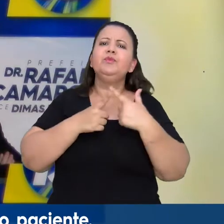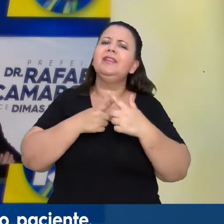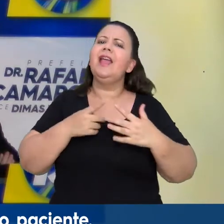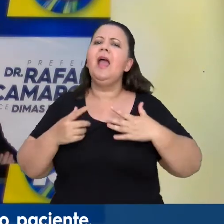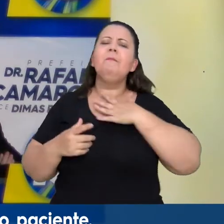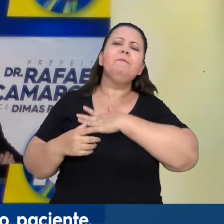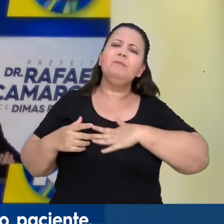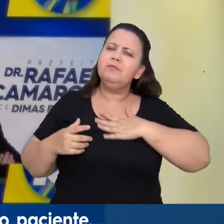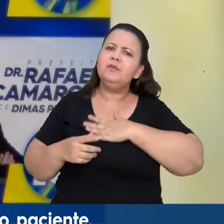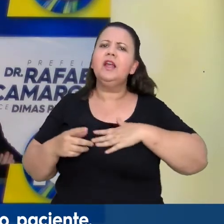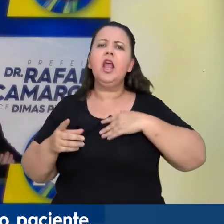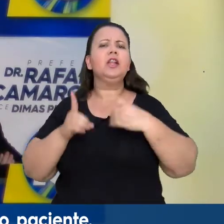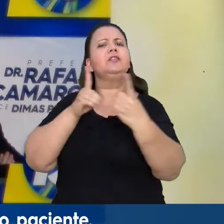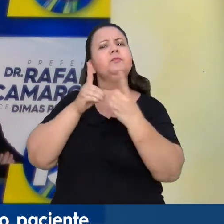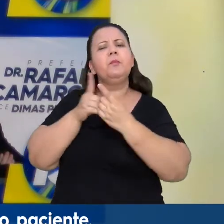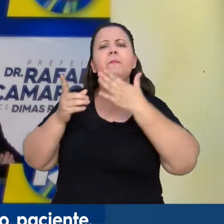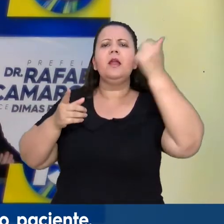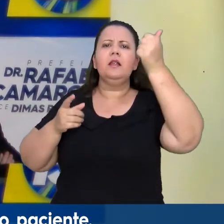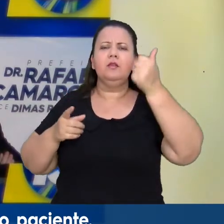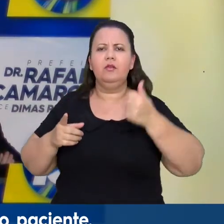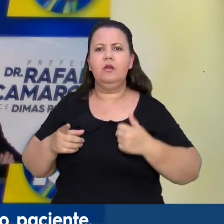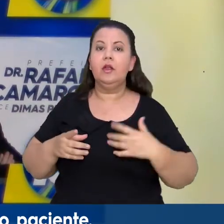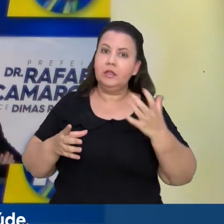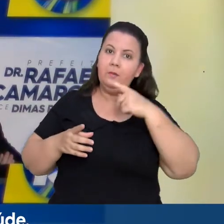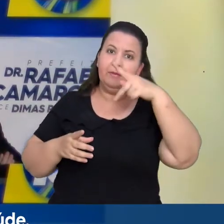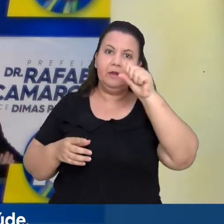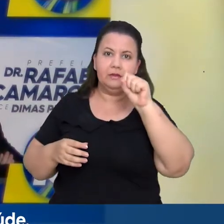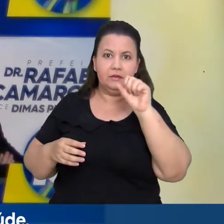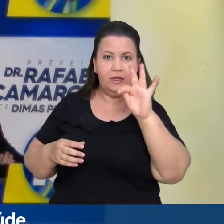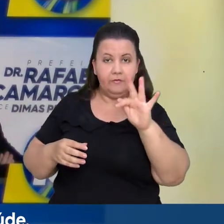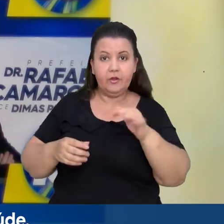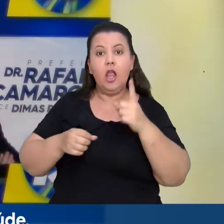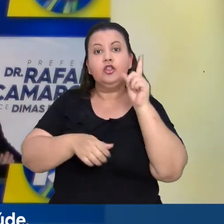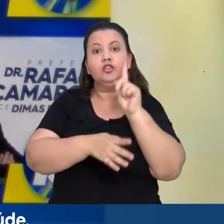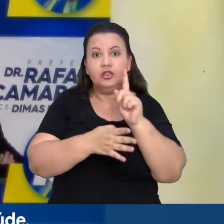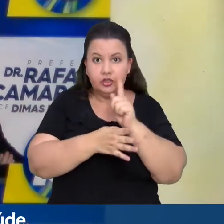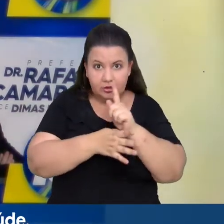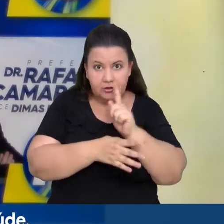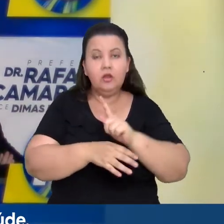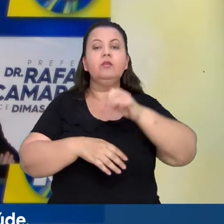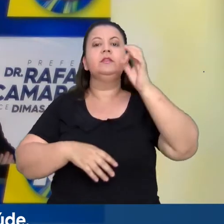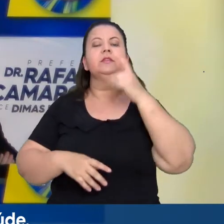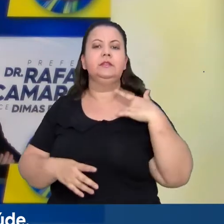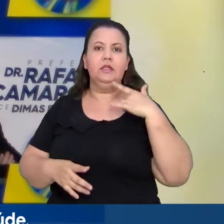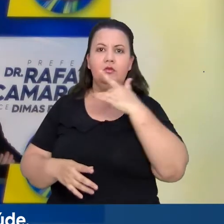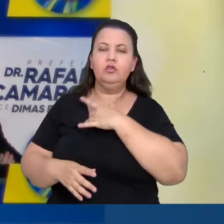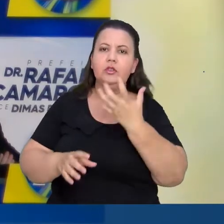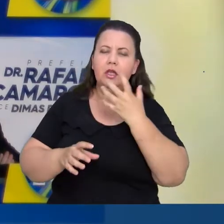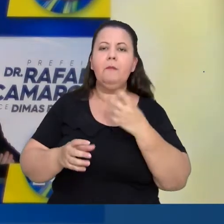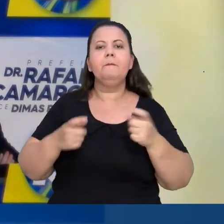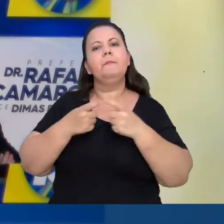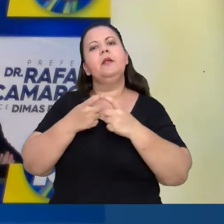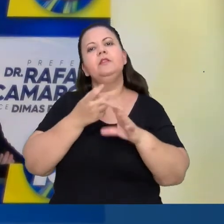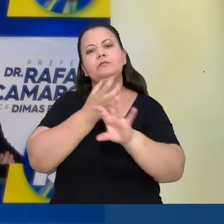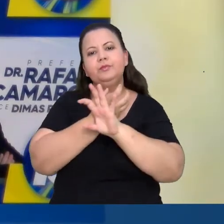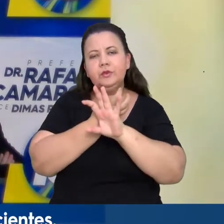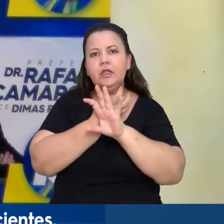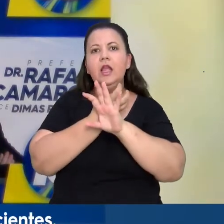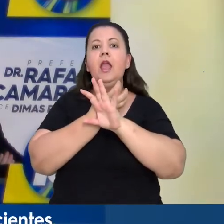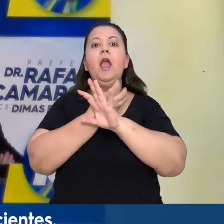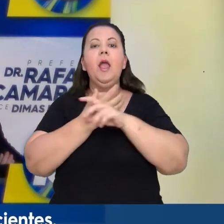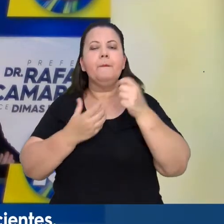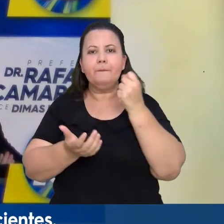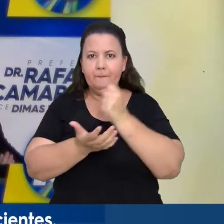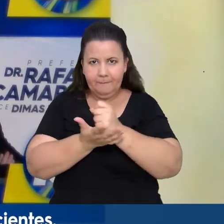conforto, agilidade e qualidade para o atendimento do paciente. Transformar o PSF para serem gestores da saúde. Implantar telemedicina,